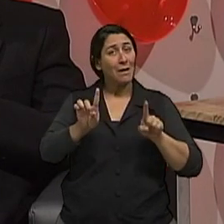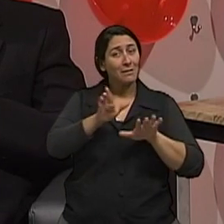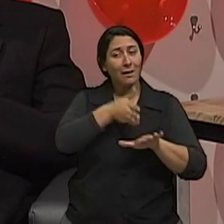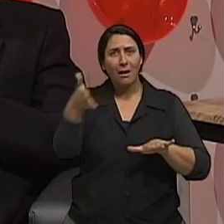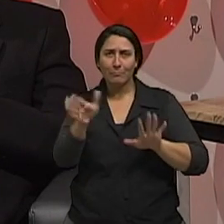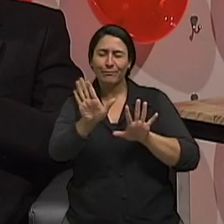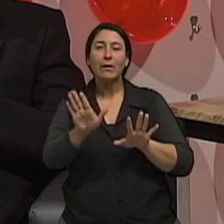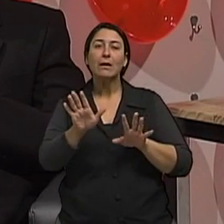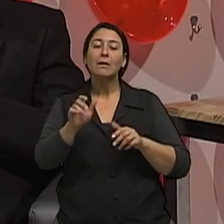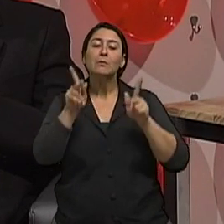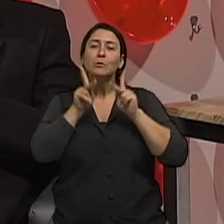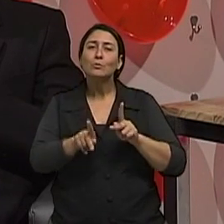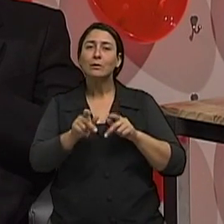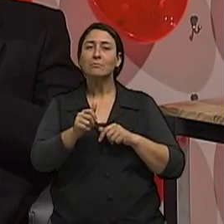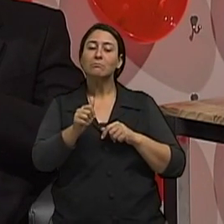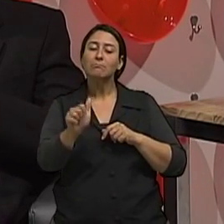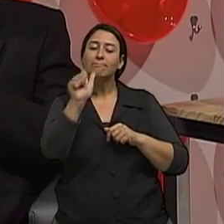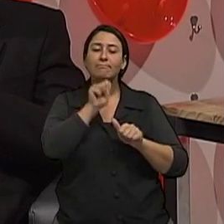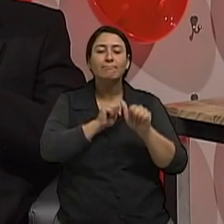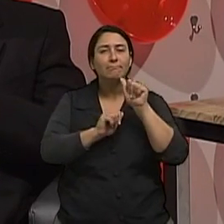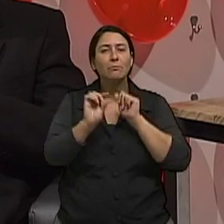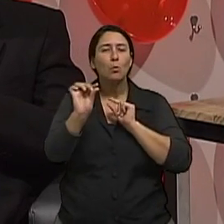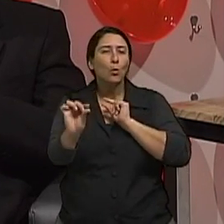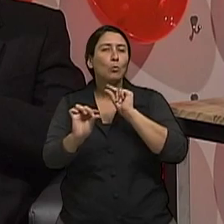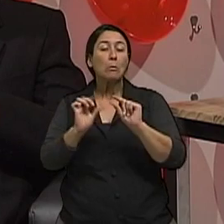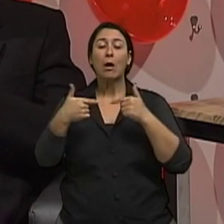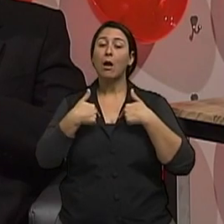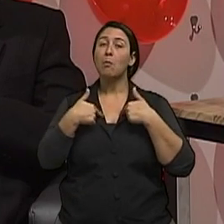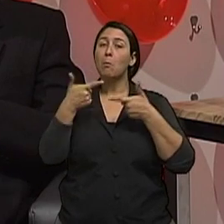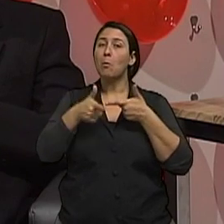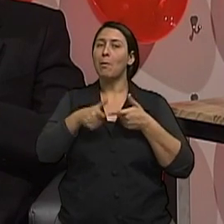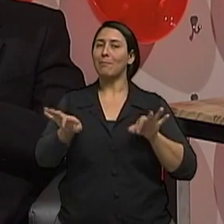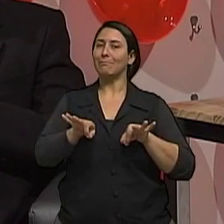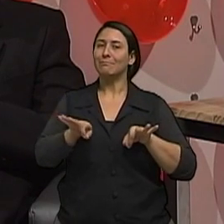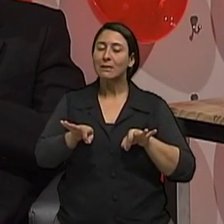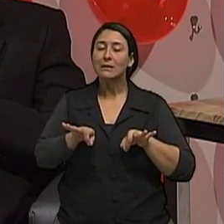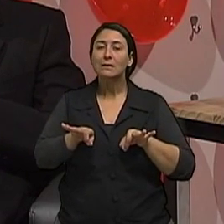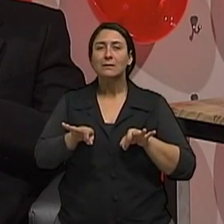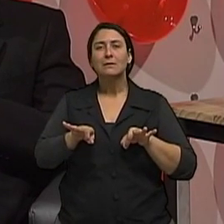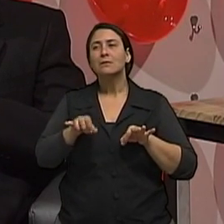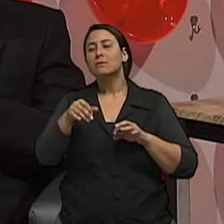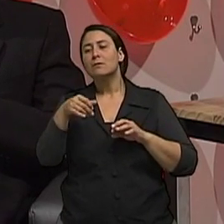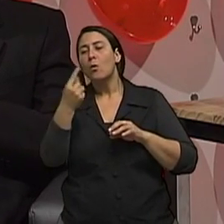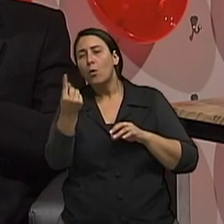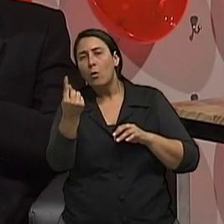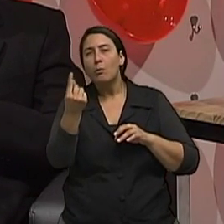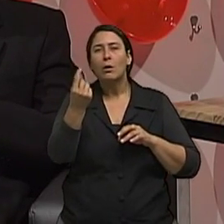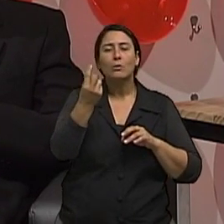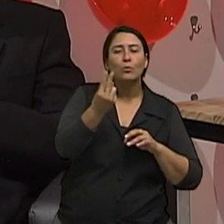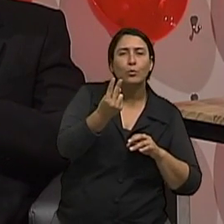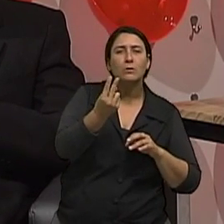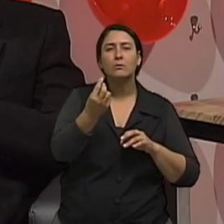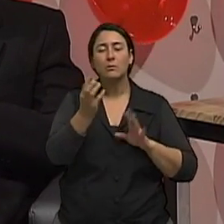consumo moderado do álcool, né? Então, moderado, uma, duas doses, não mais do que três, né? Diariamente, pessoas que